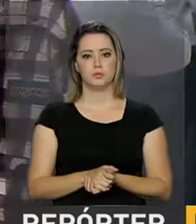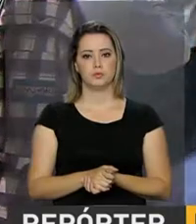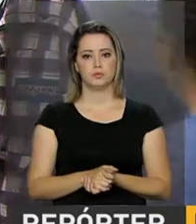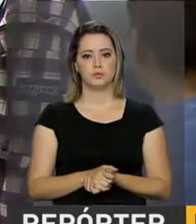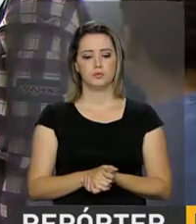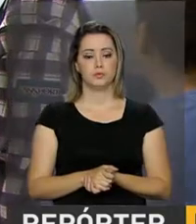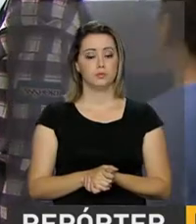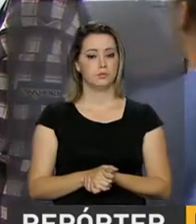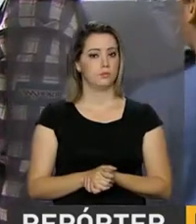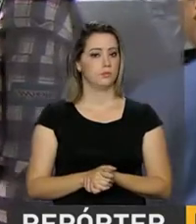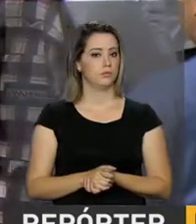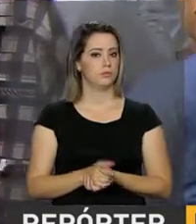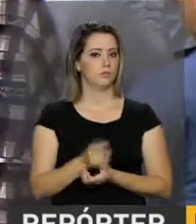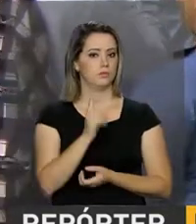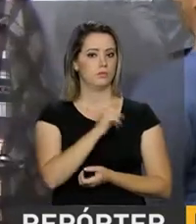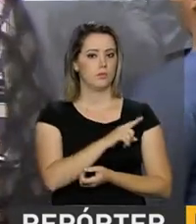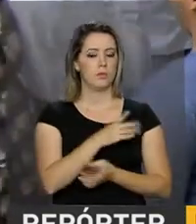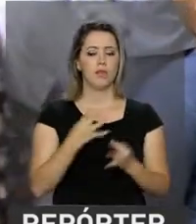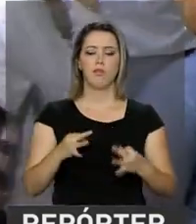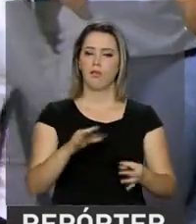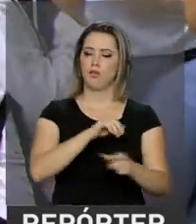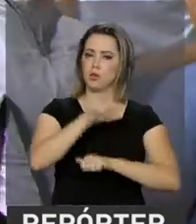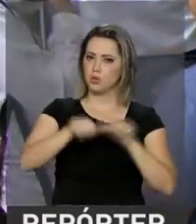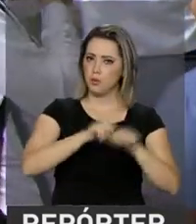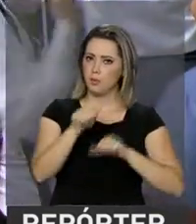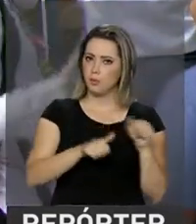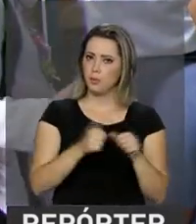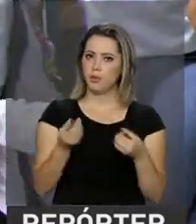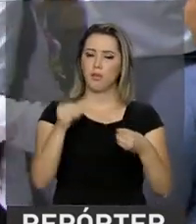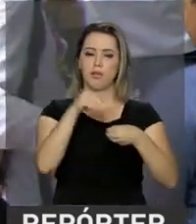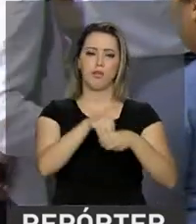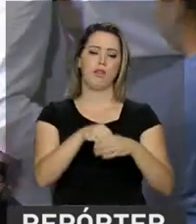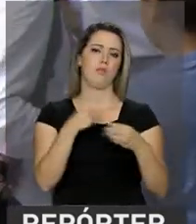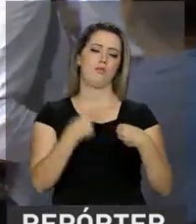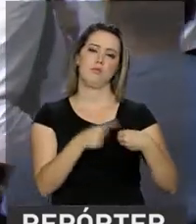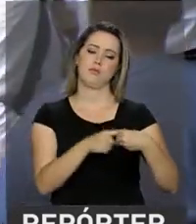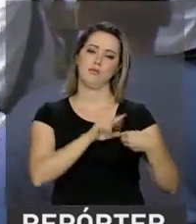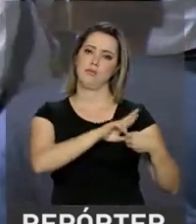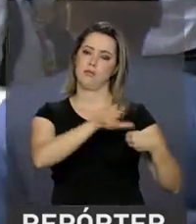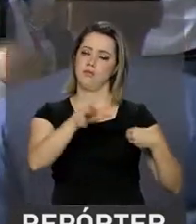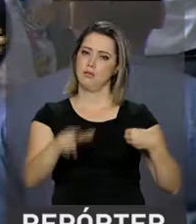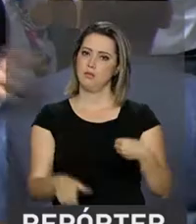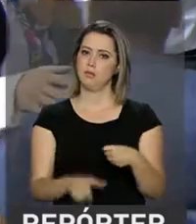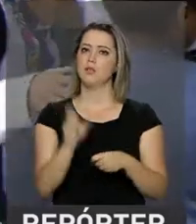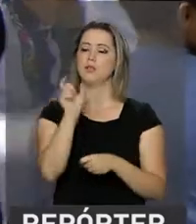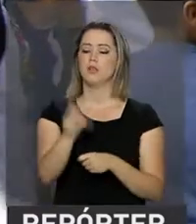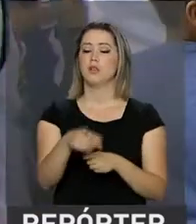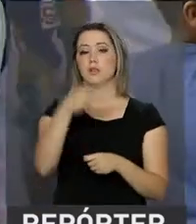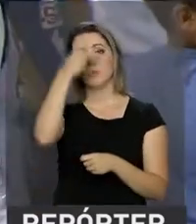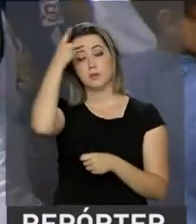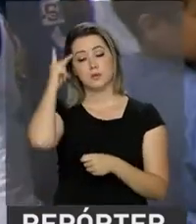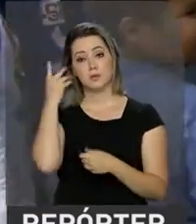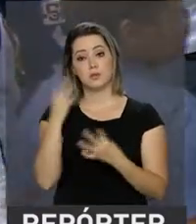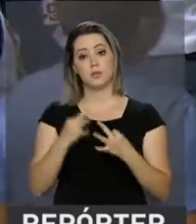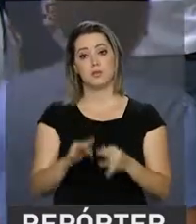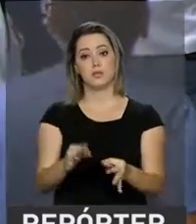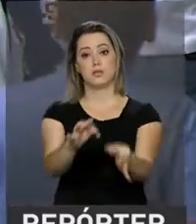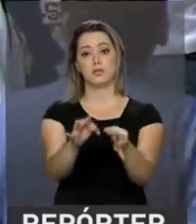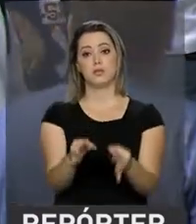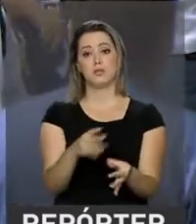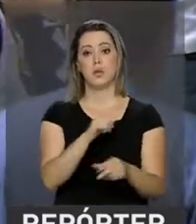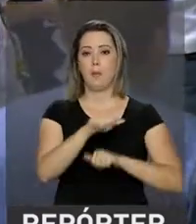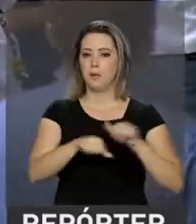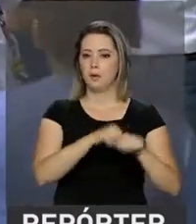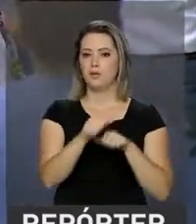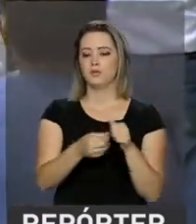e a tecnologia vai mudar muita coisa dentro das cidades. E quem vai fazer que essa tecnologia mude a vida